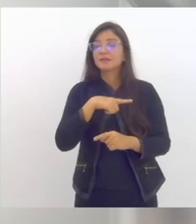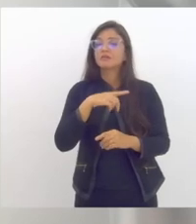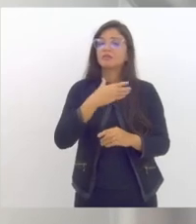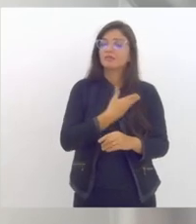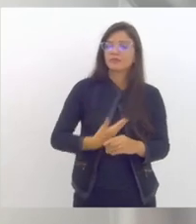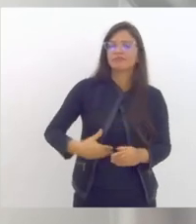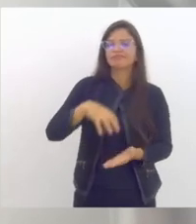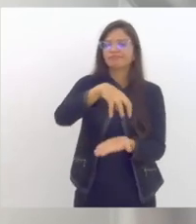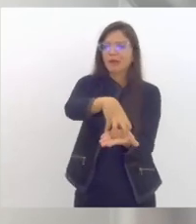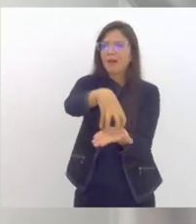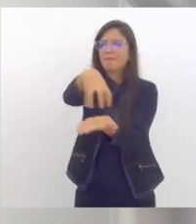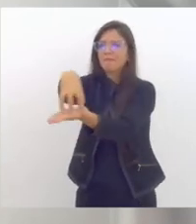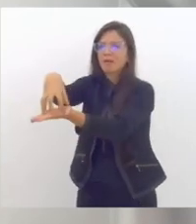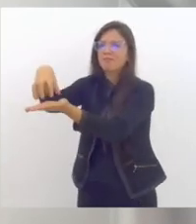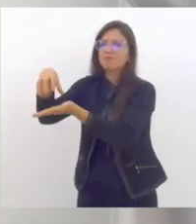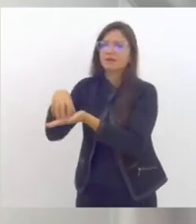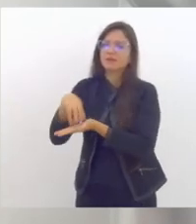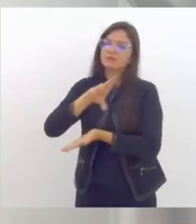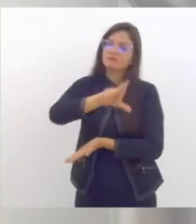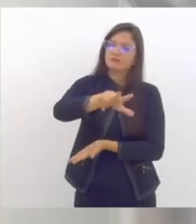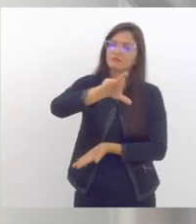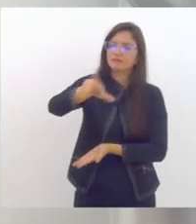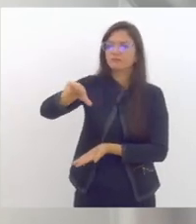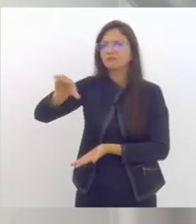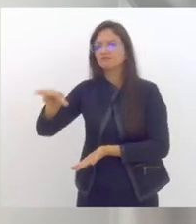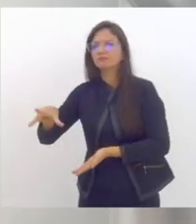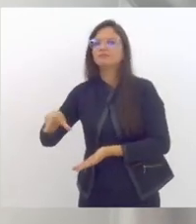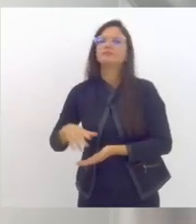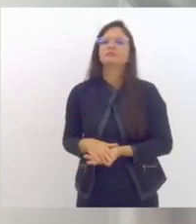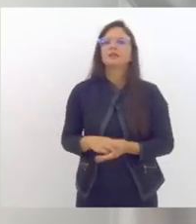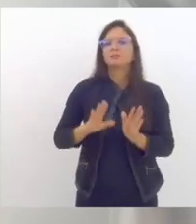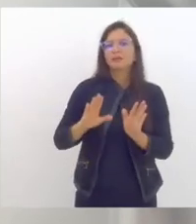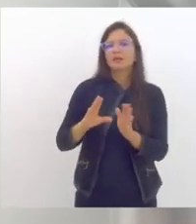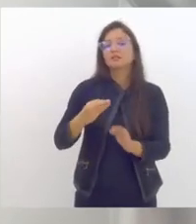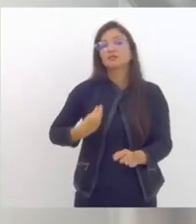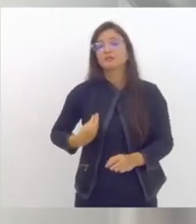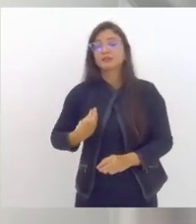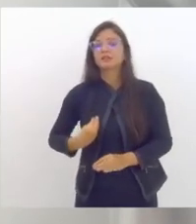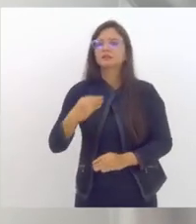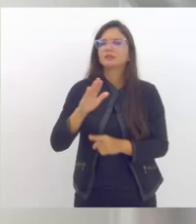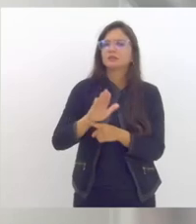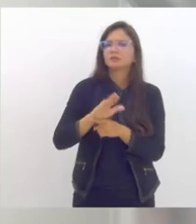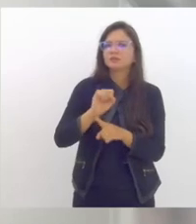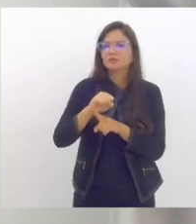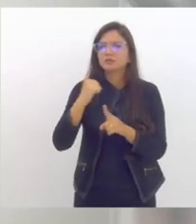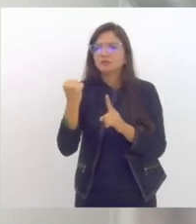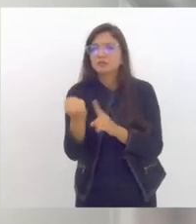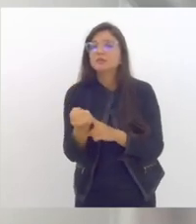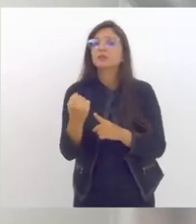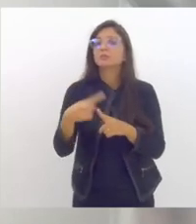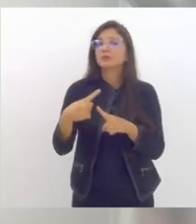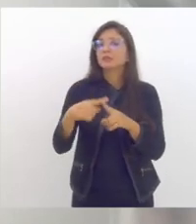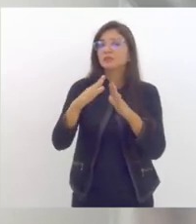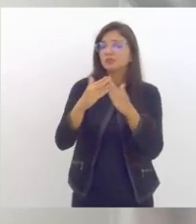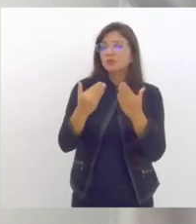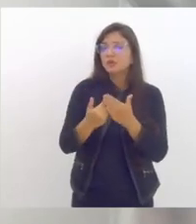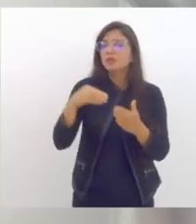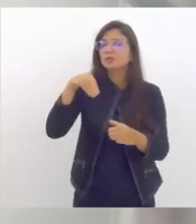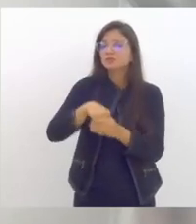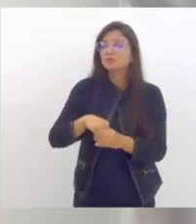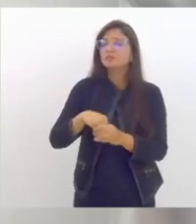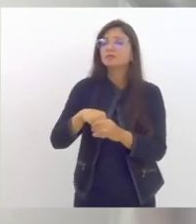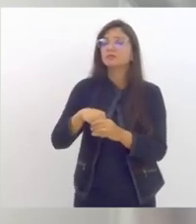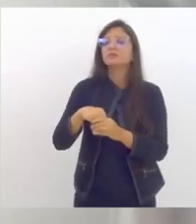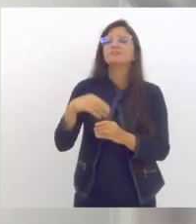acompanhado isso a gente acredita que talvez a presença das assistentes sociais com o know-how que tem nas escolas podem ajudar